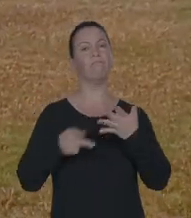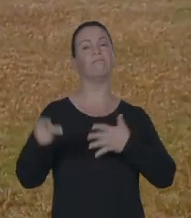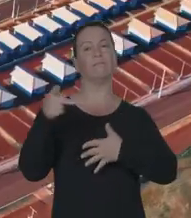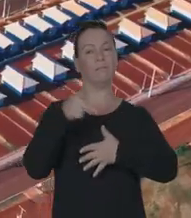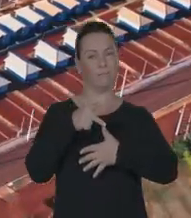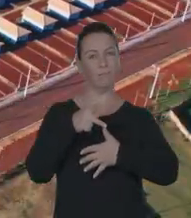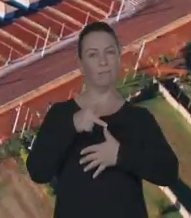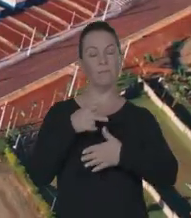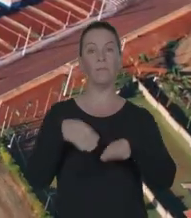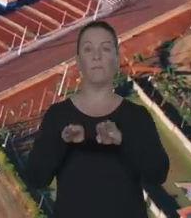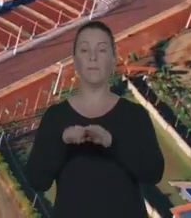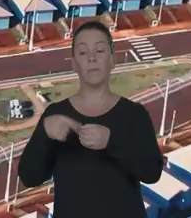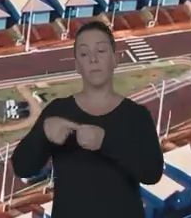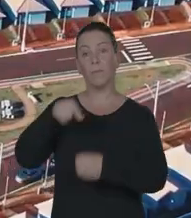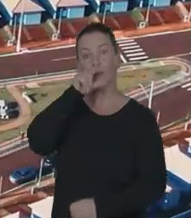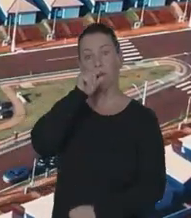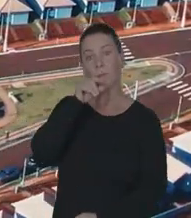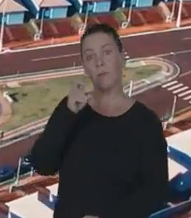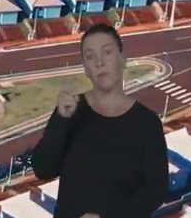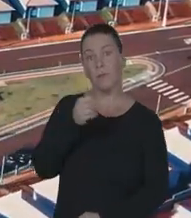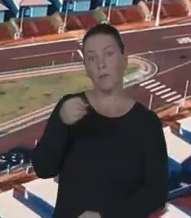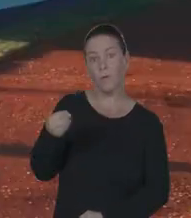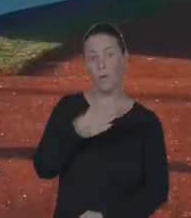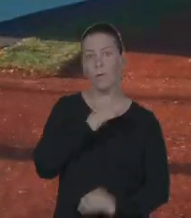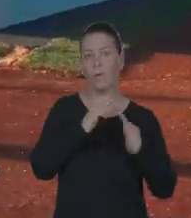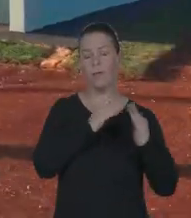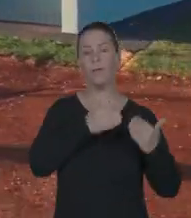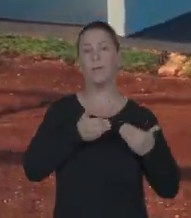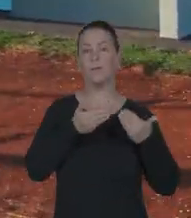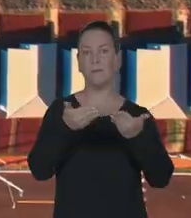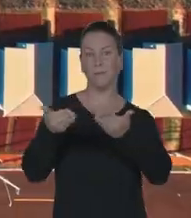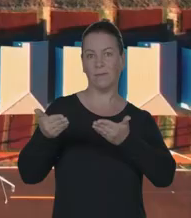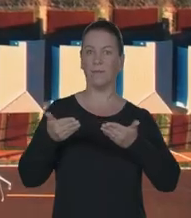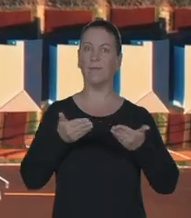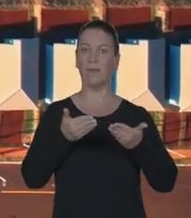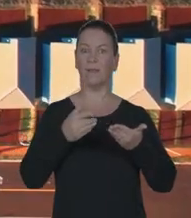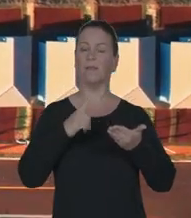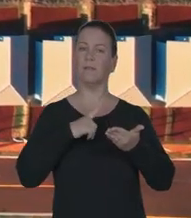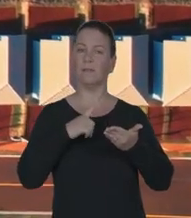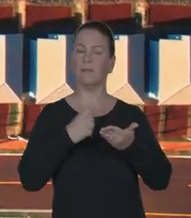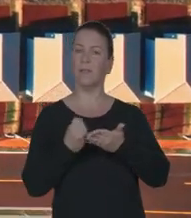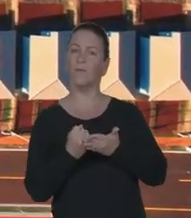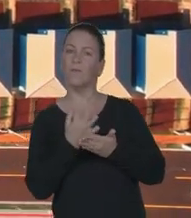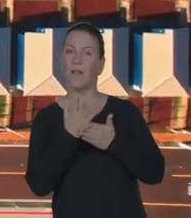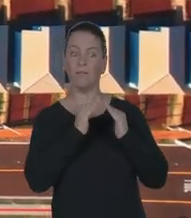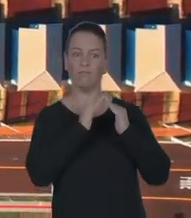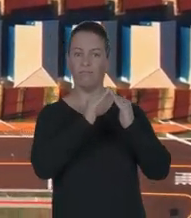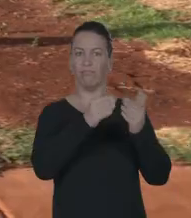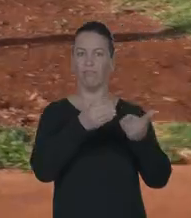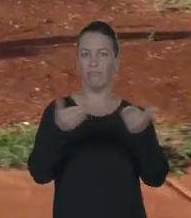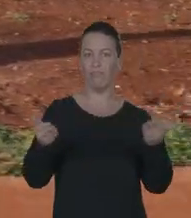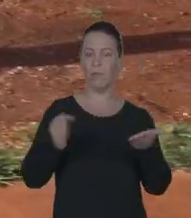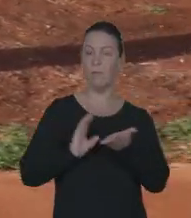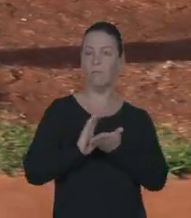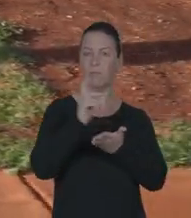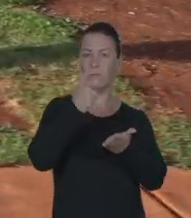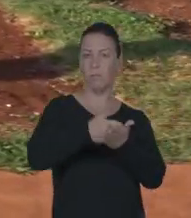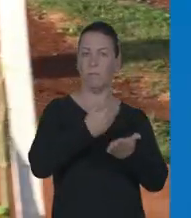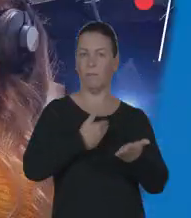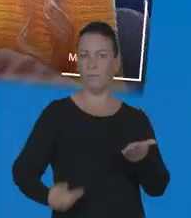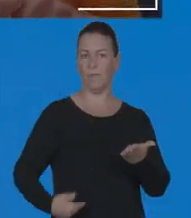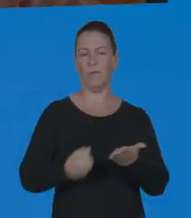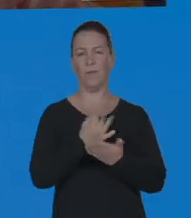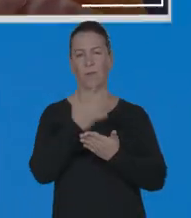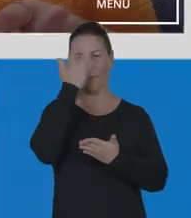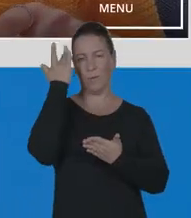prioridade. Em Arapongas, mais de 460 novas casas foram entregues. Serão 40 mil novas moradias populares, com entrada paga